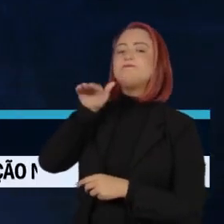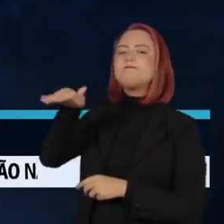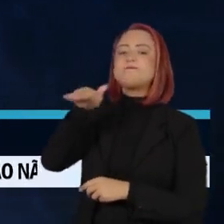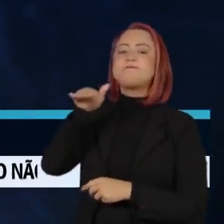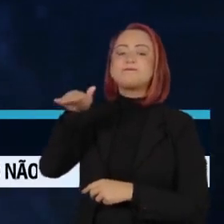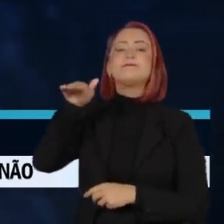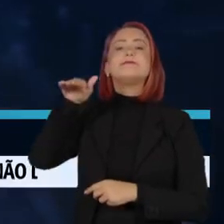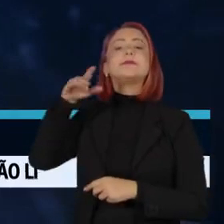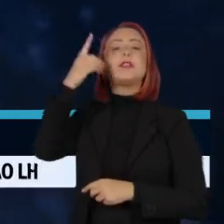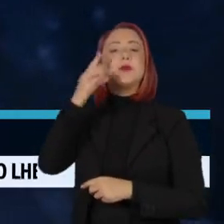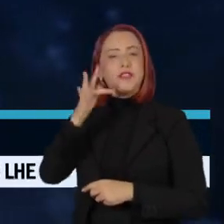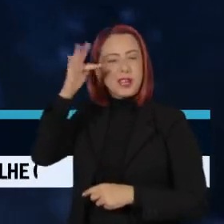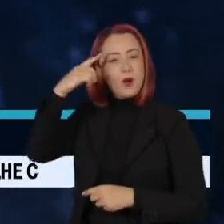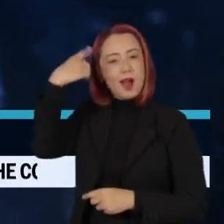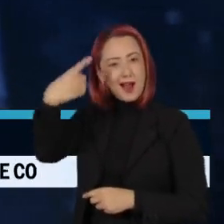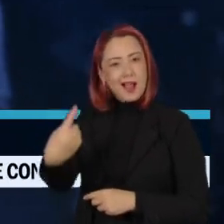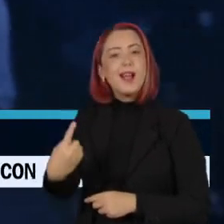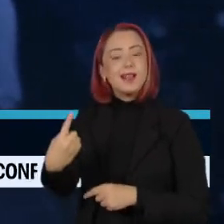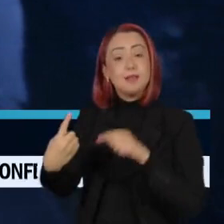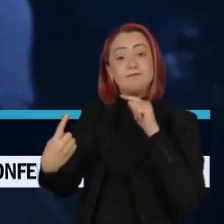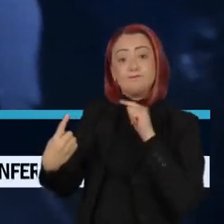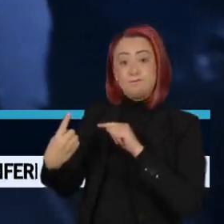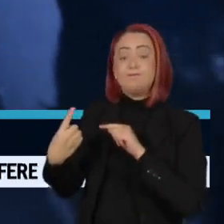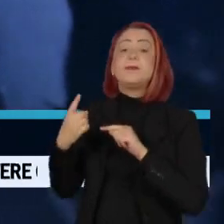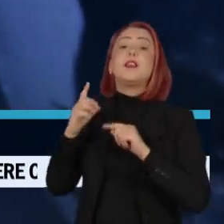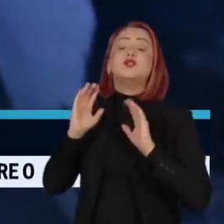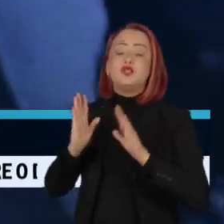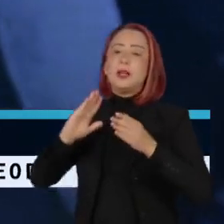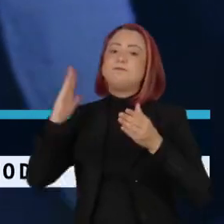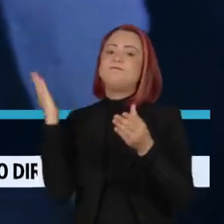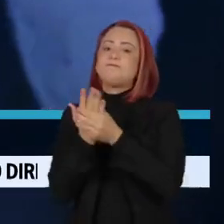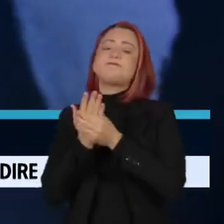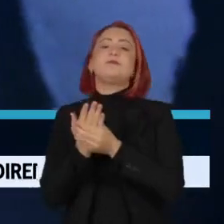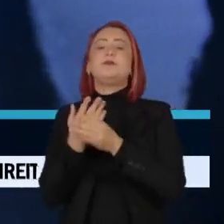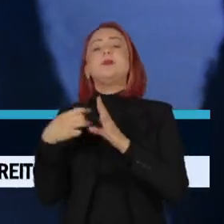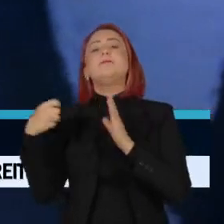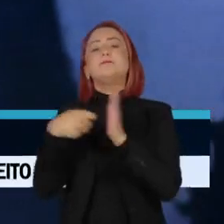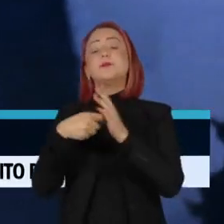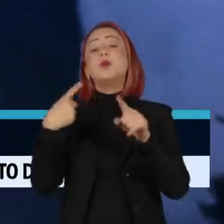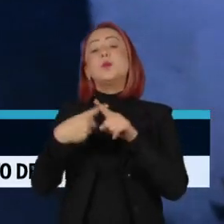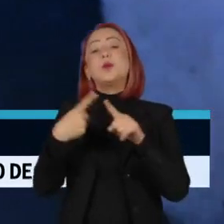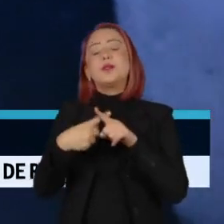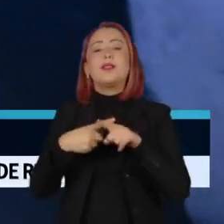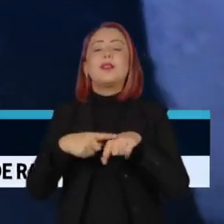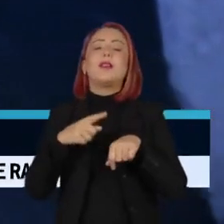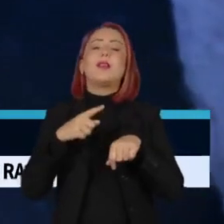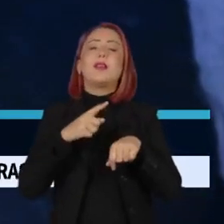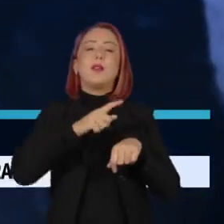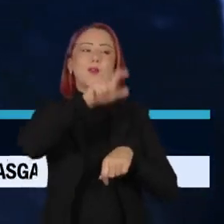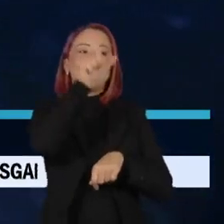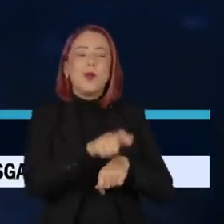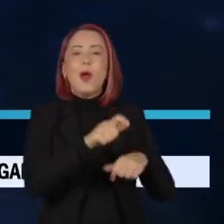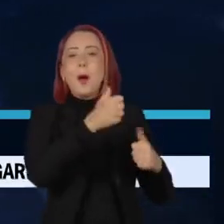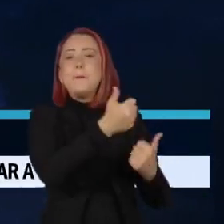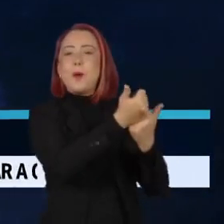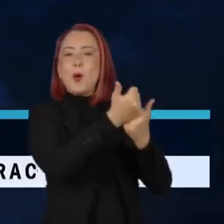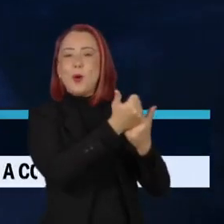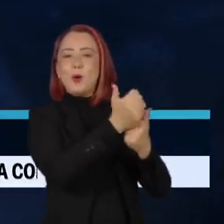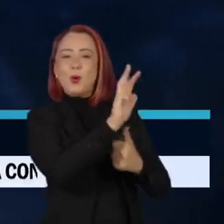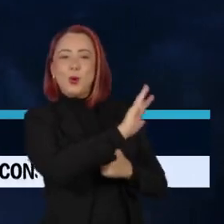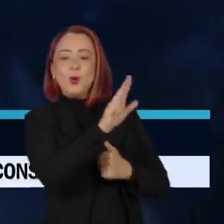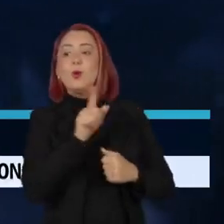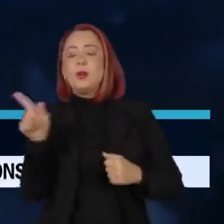Procuradoria-Geral da República. A parlamentar é investigada por ter ameaçado com uma arma um eleitor de Lula no sábado passado,